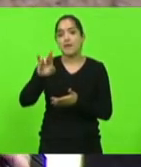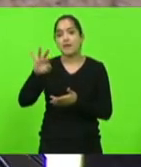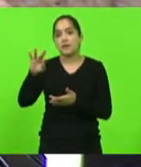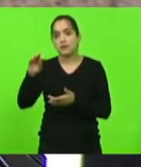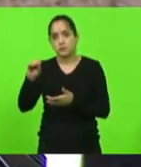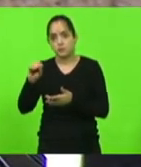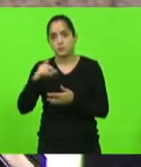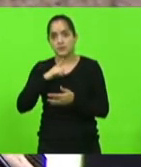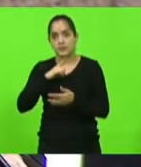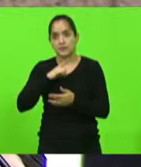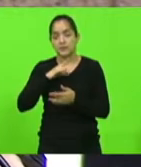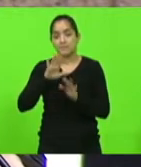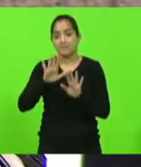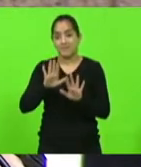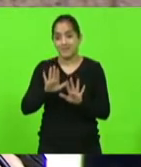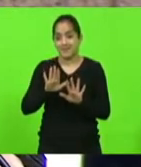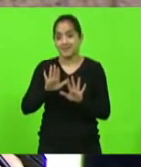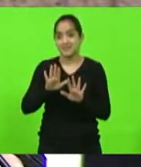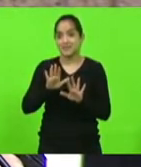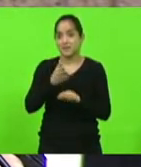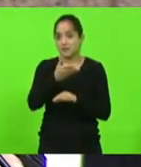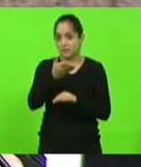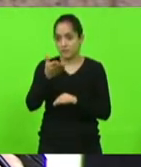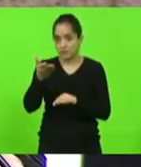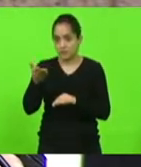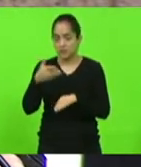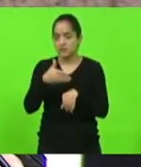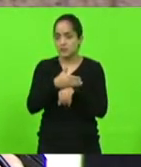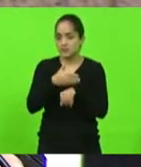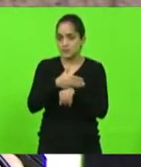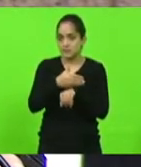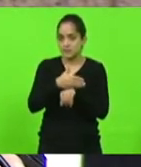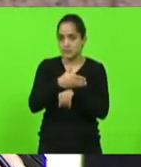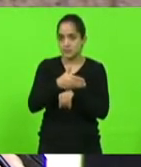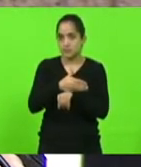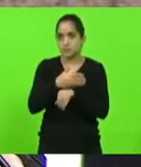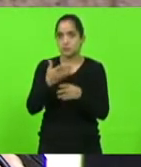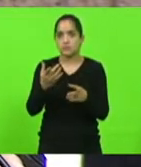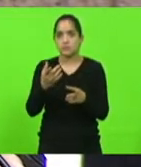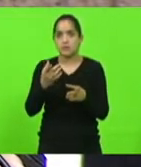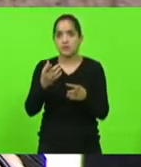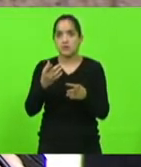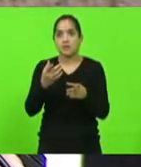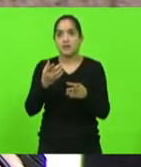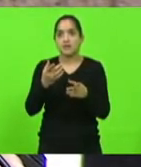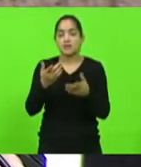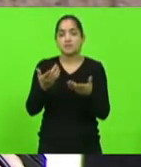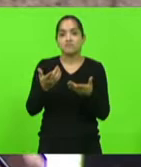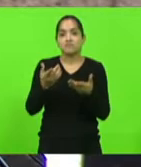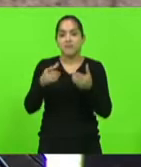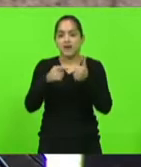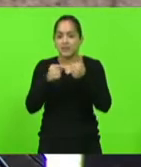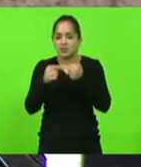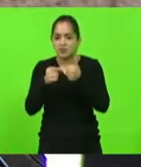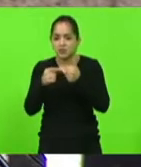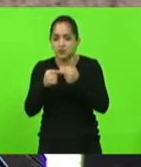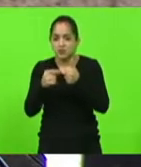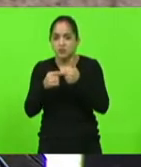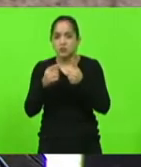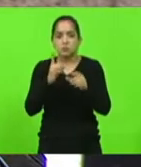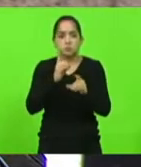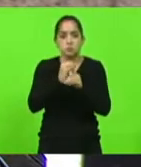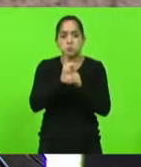quem abriu o projeto e todos os senhores têm acesso agora, não vai encontrar nenhum arquivo, nenhum artigo, nenhum artigo